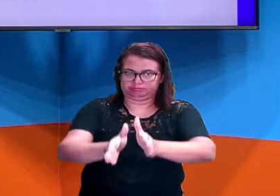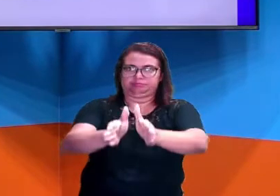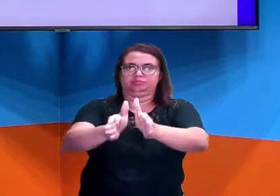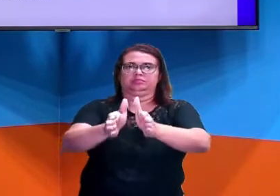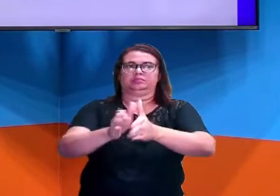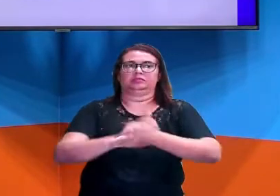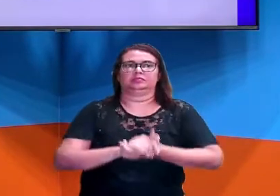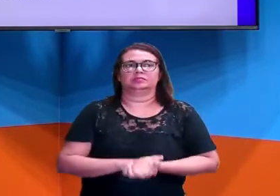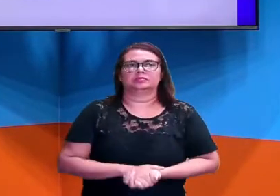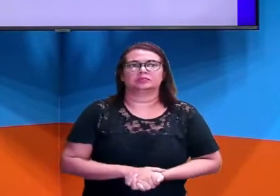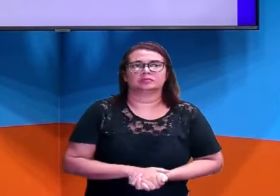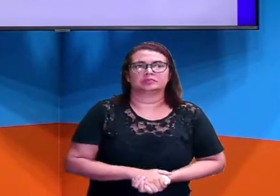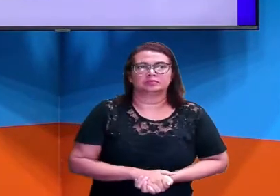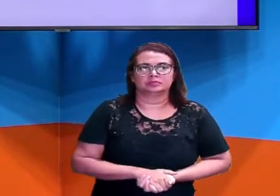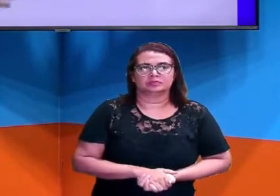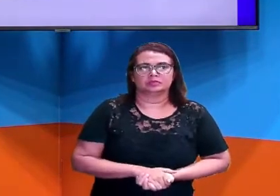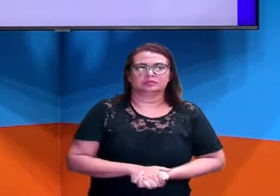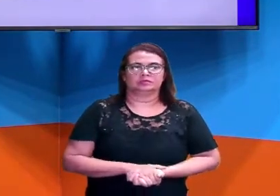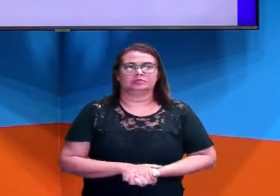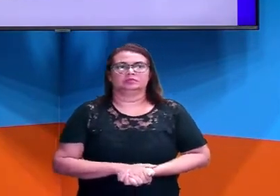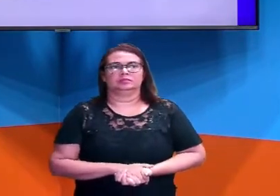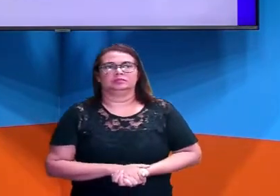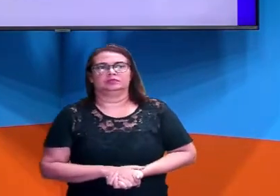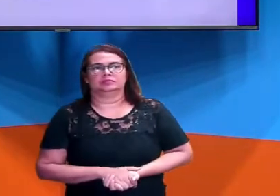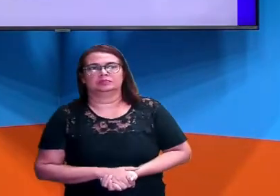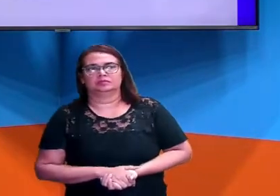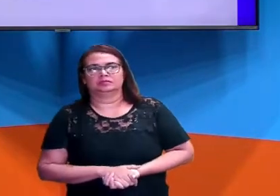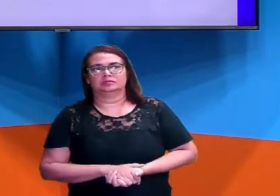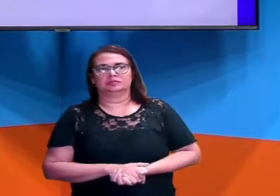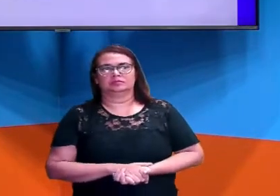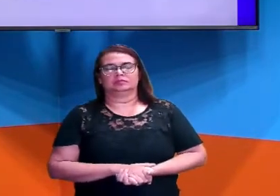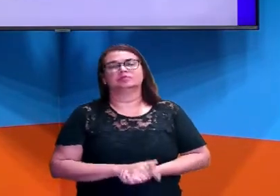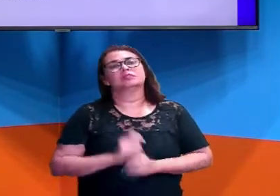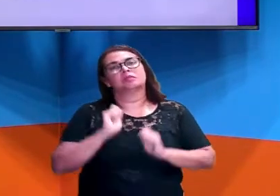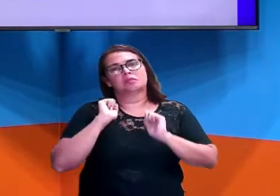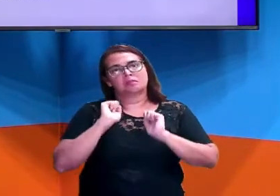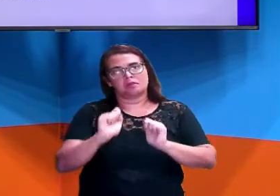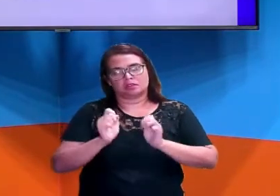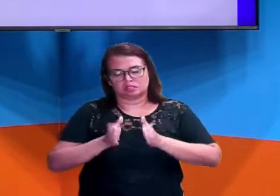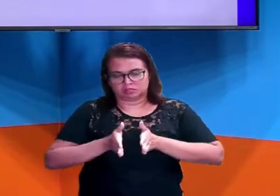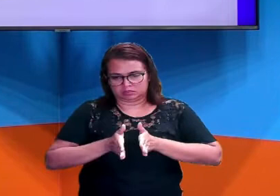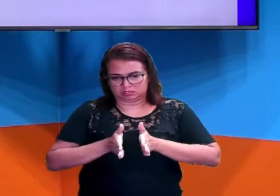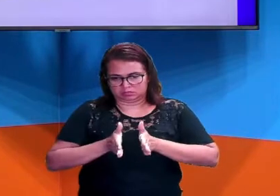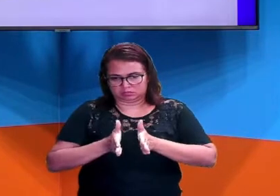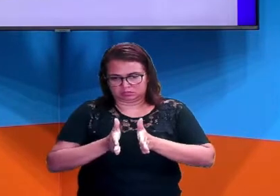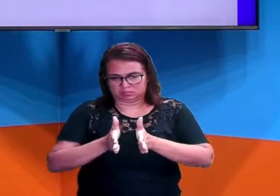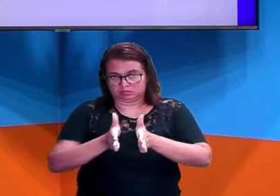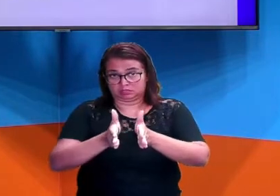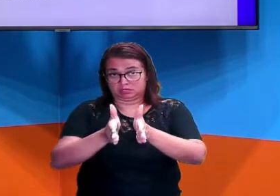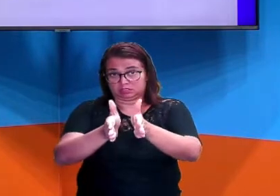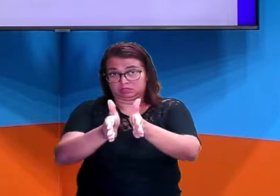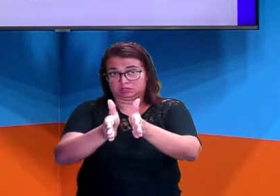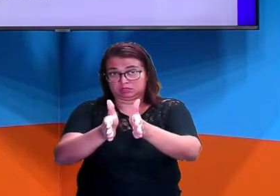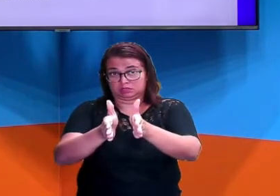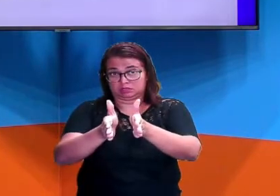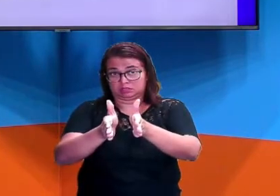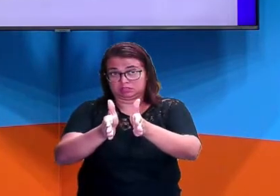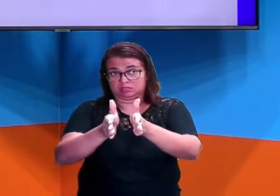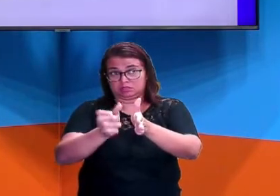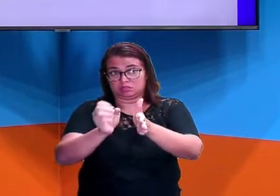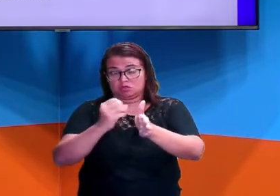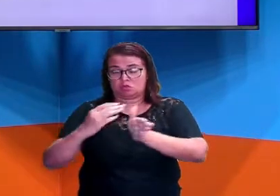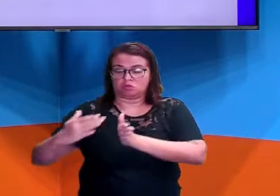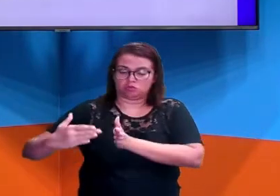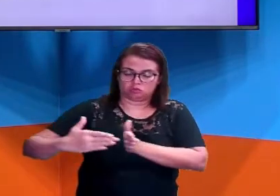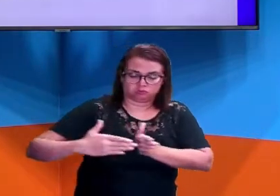eu segui. Então o que pode apresentar? Deslocamentos em linha reta, se liga nisso, ou em linha